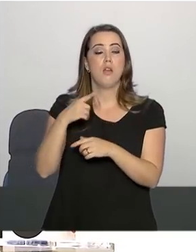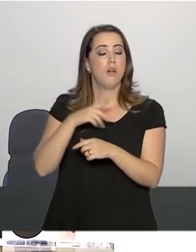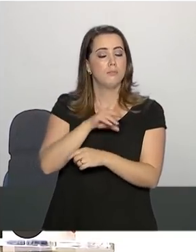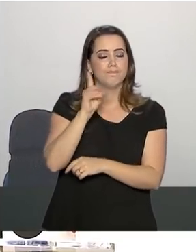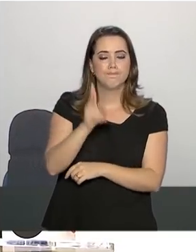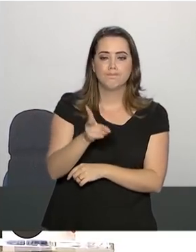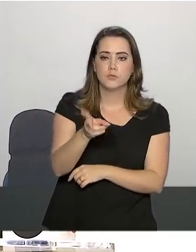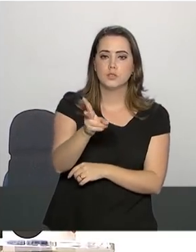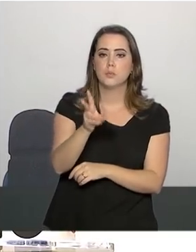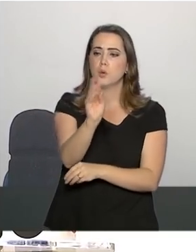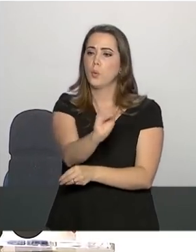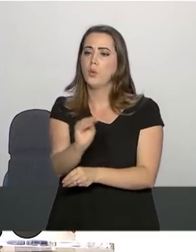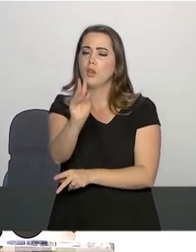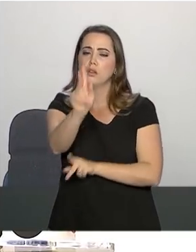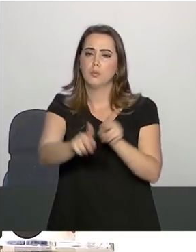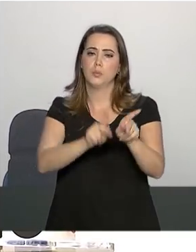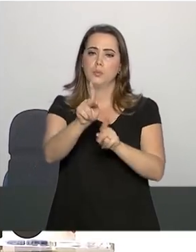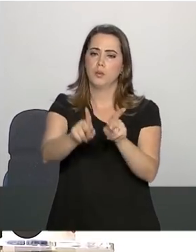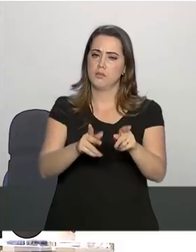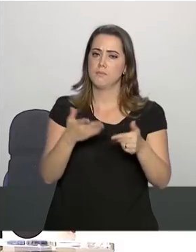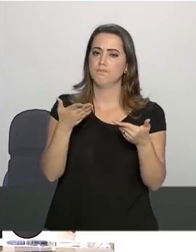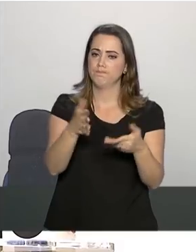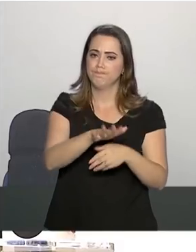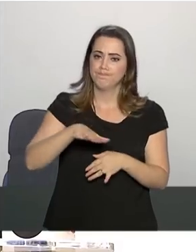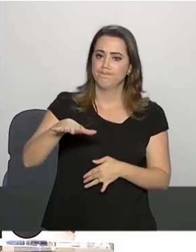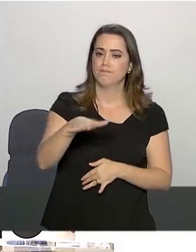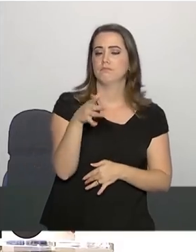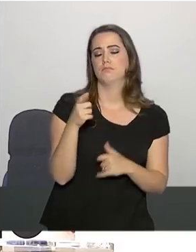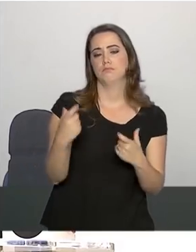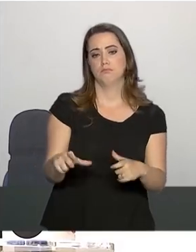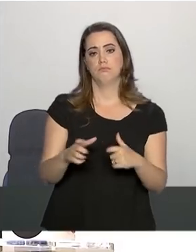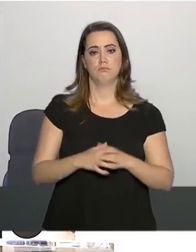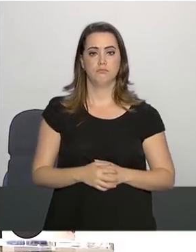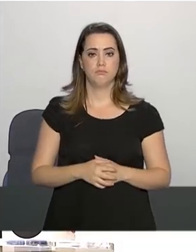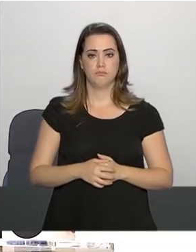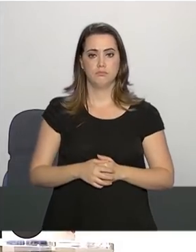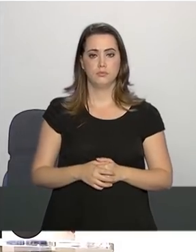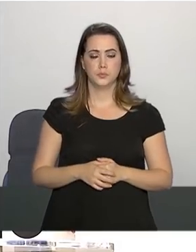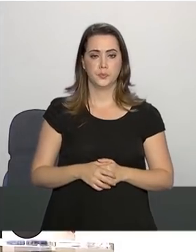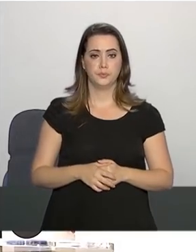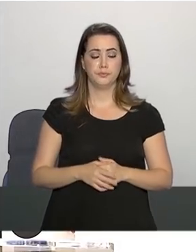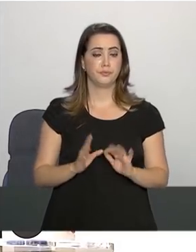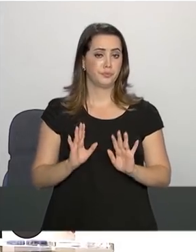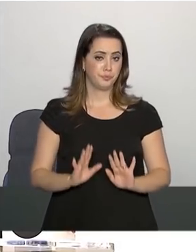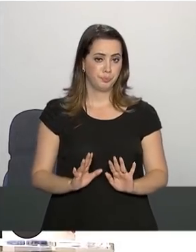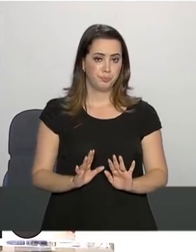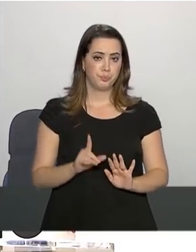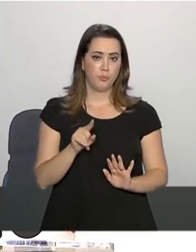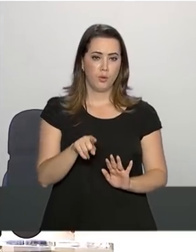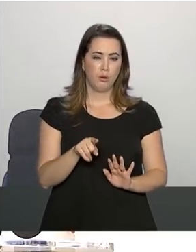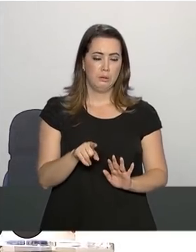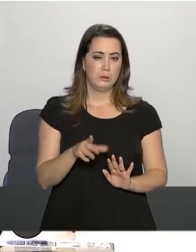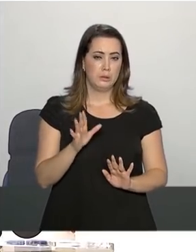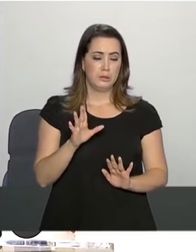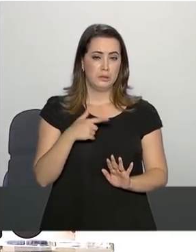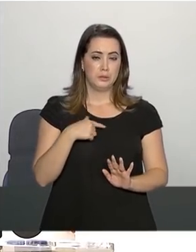atender a população naquela região. A previsão é de que a pluma de